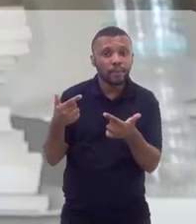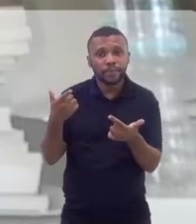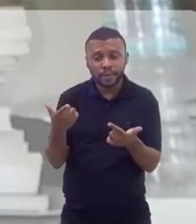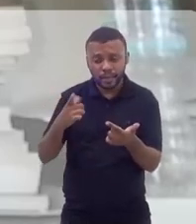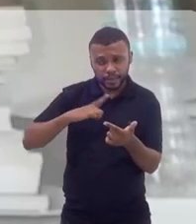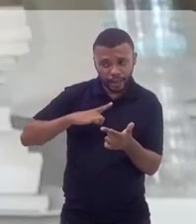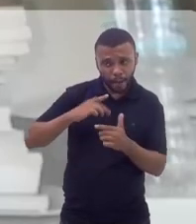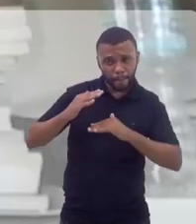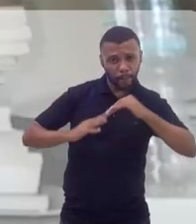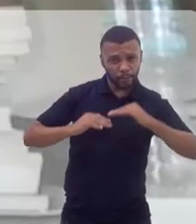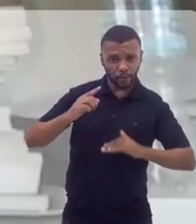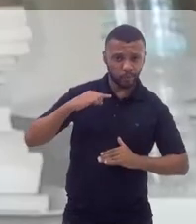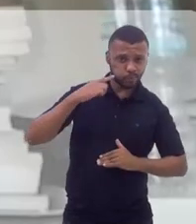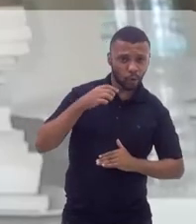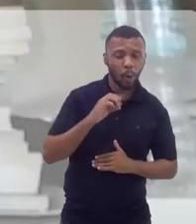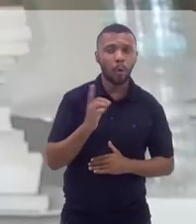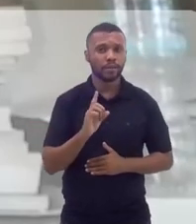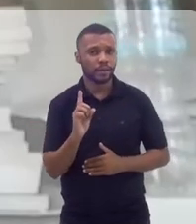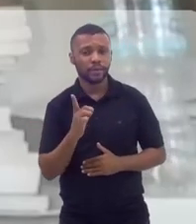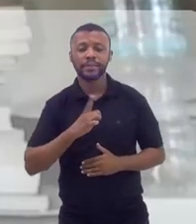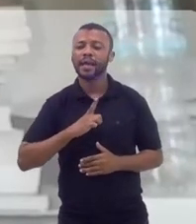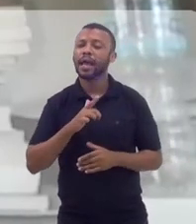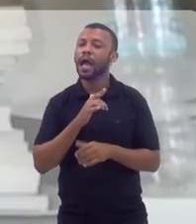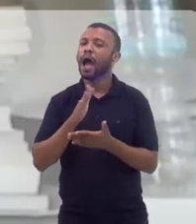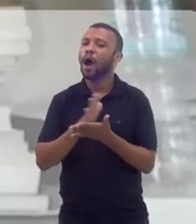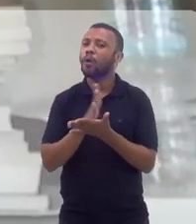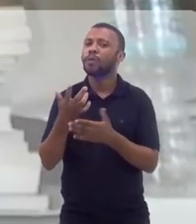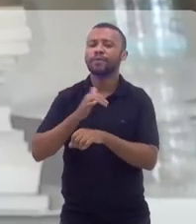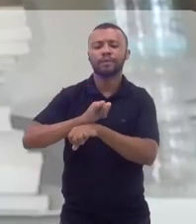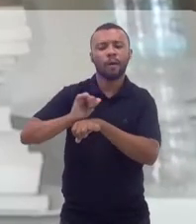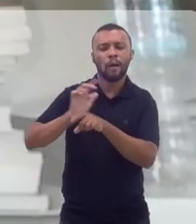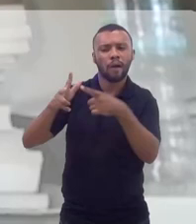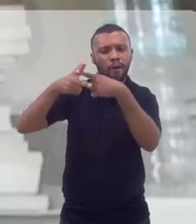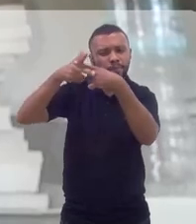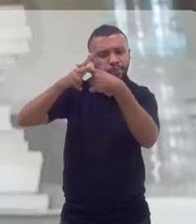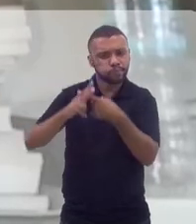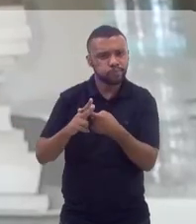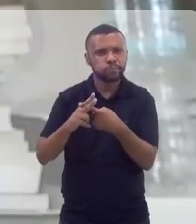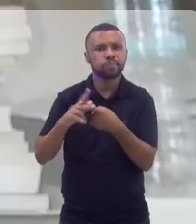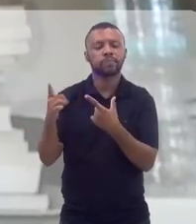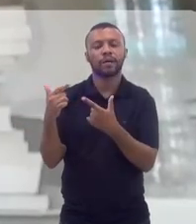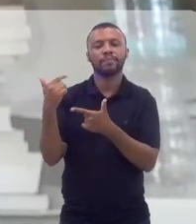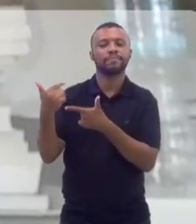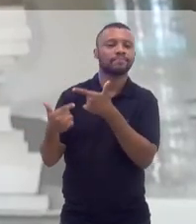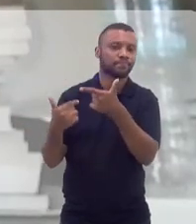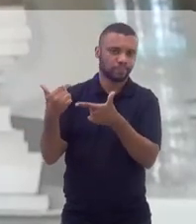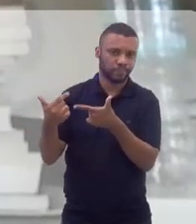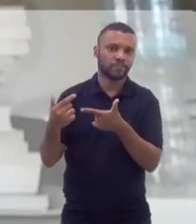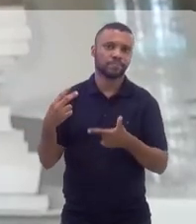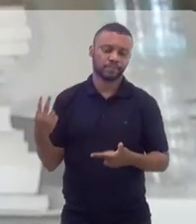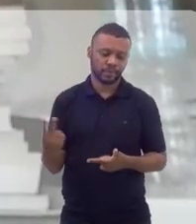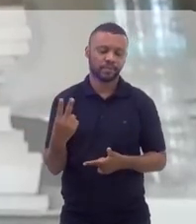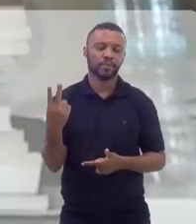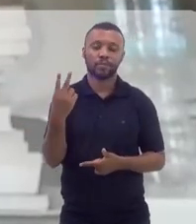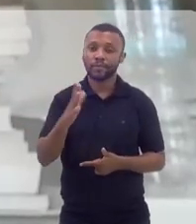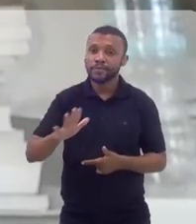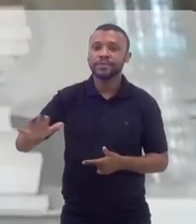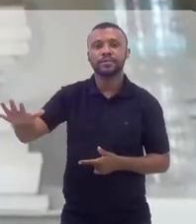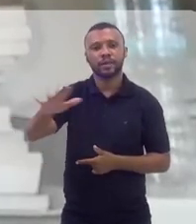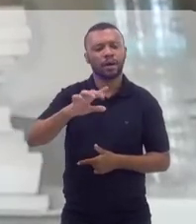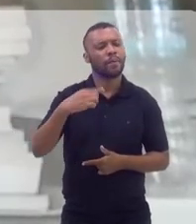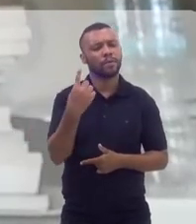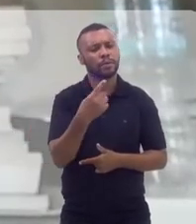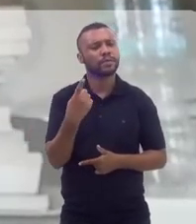você é advogado ou não. Então, tem alguns ajustes ainda para que esse fazer do feito pelo carnaval tem que ser valorizado.